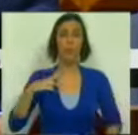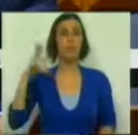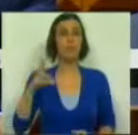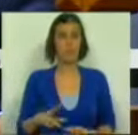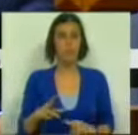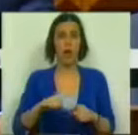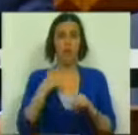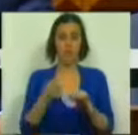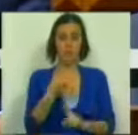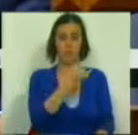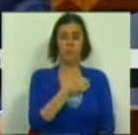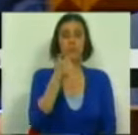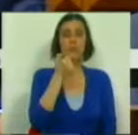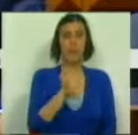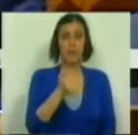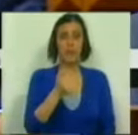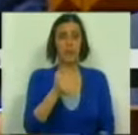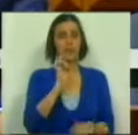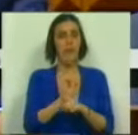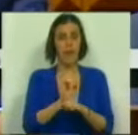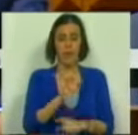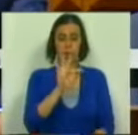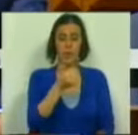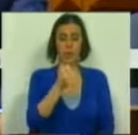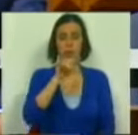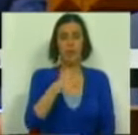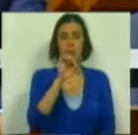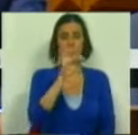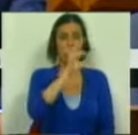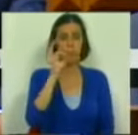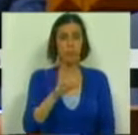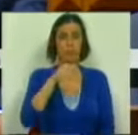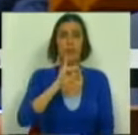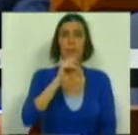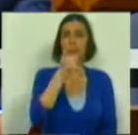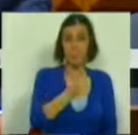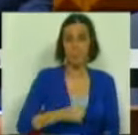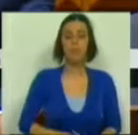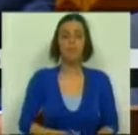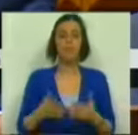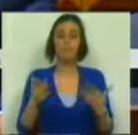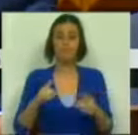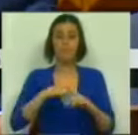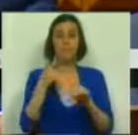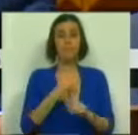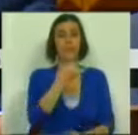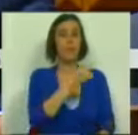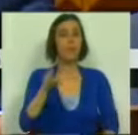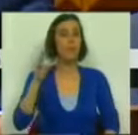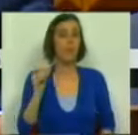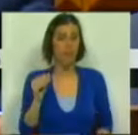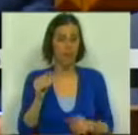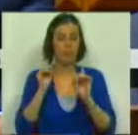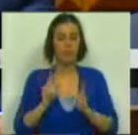Portugal, em 2005, era 45,8% do PIB. Em 2010,